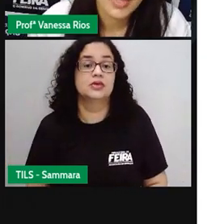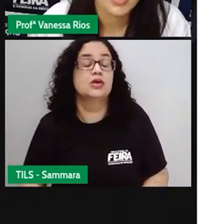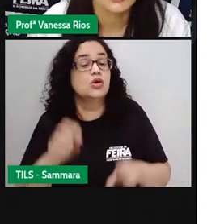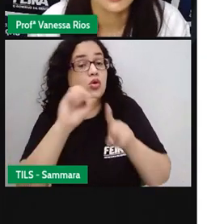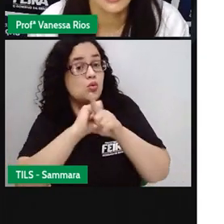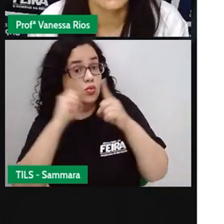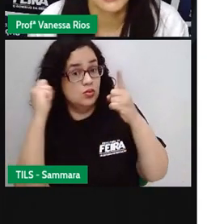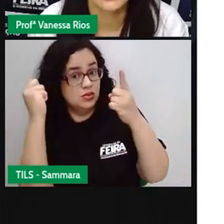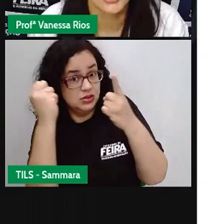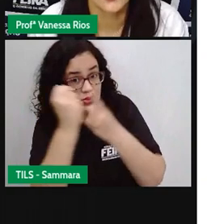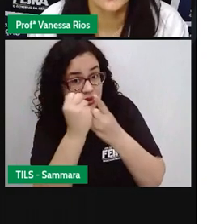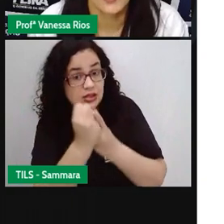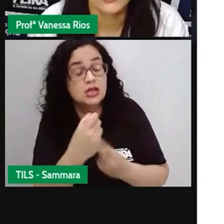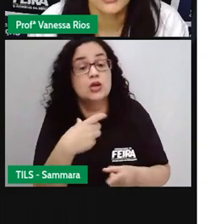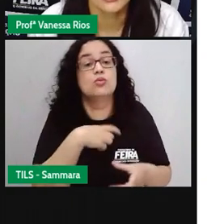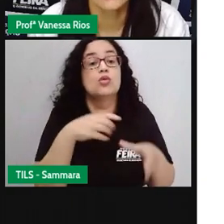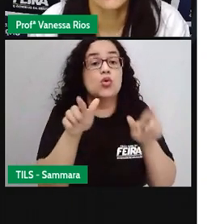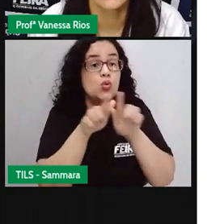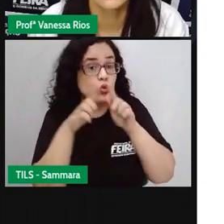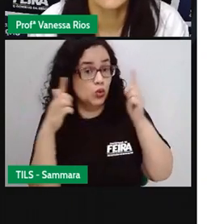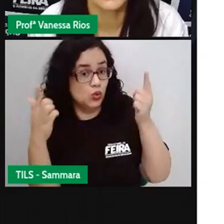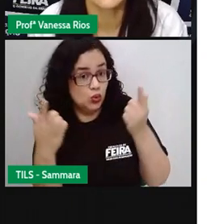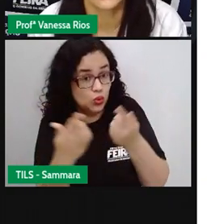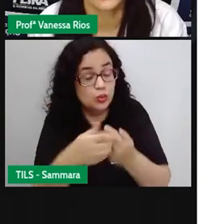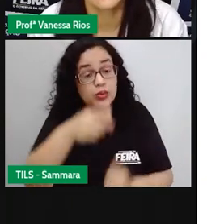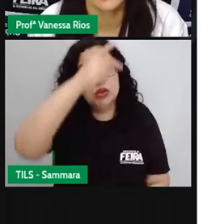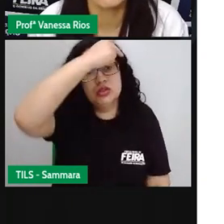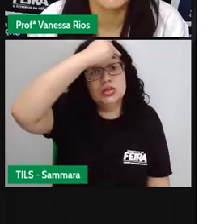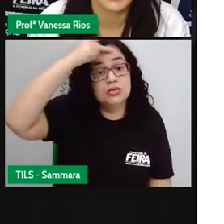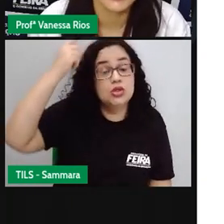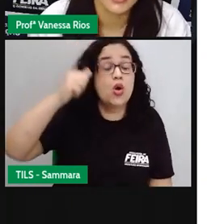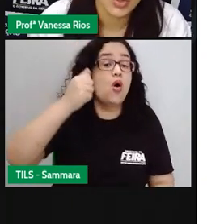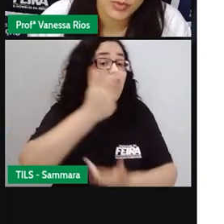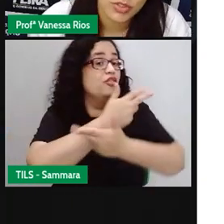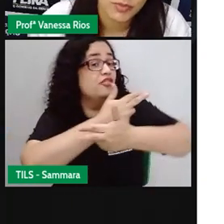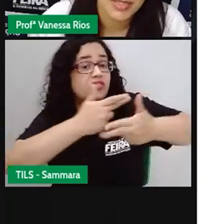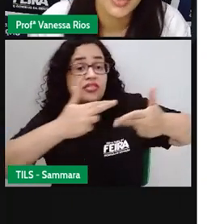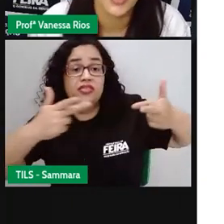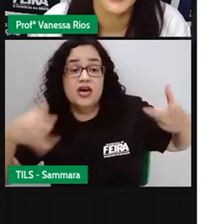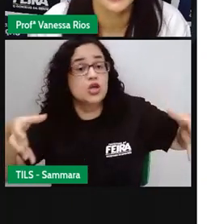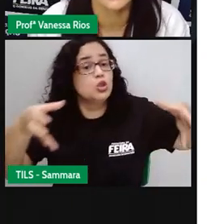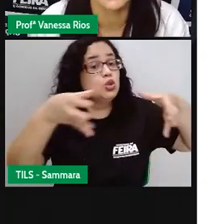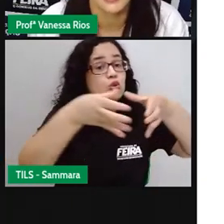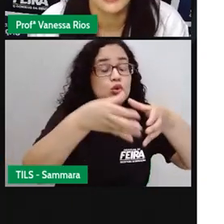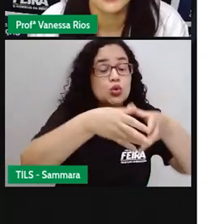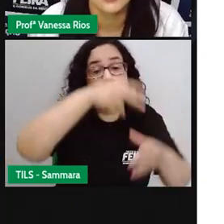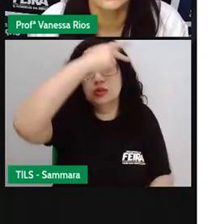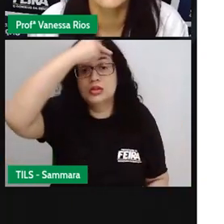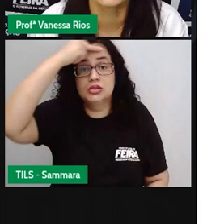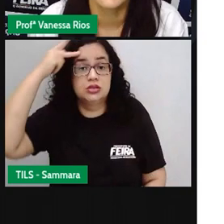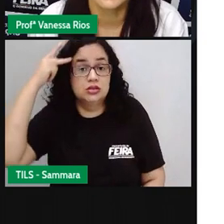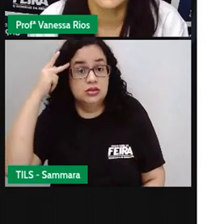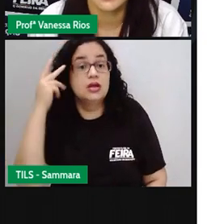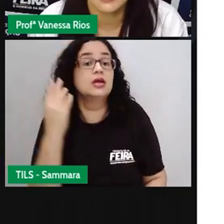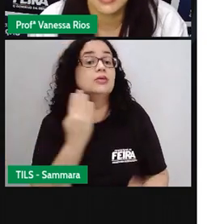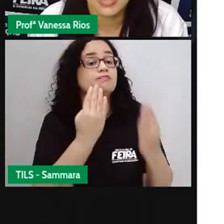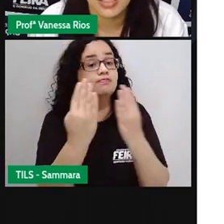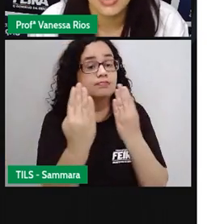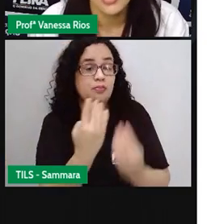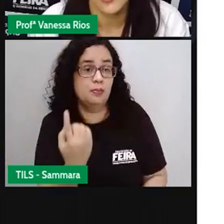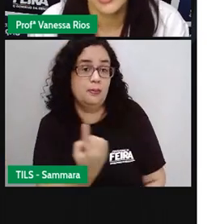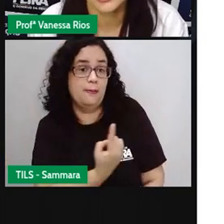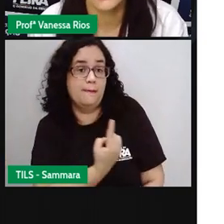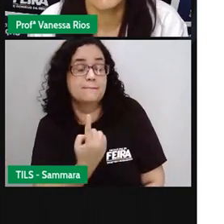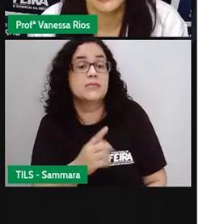Uma sociedade é composta de um grupo de pessoas, ou vários grupos de pessoas que se relacionam entre